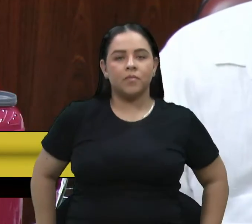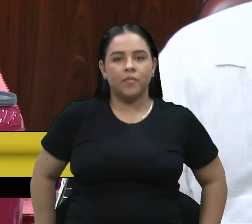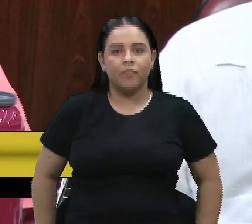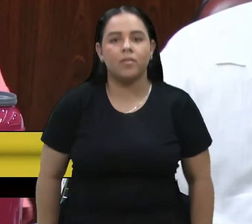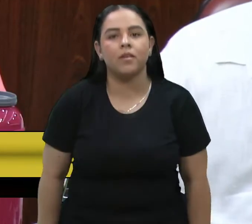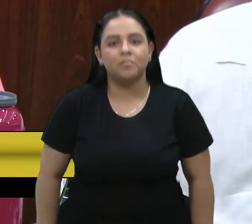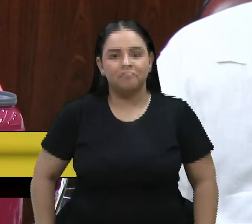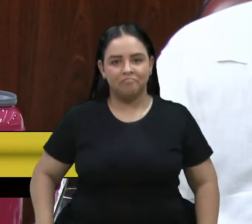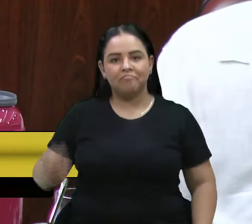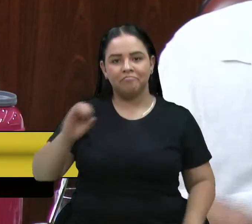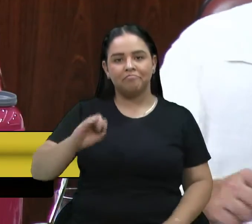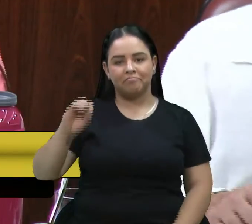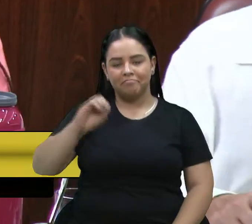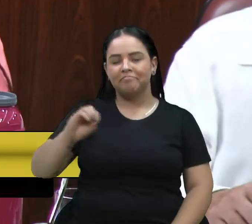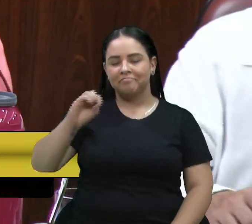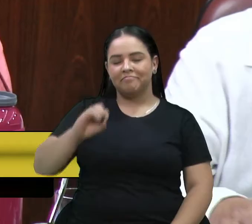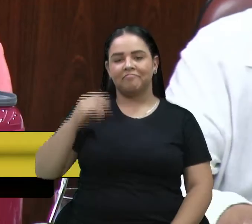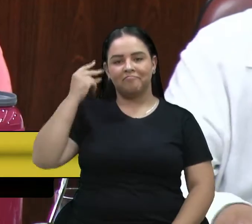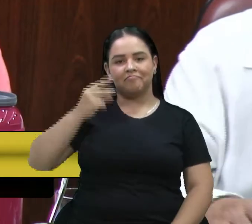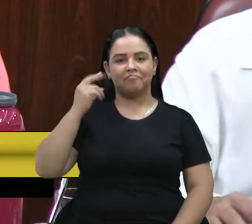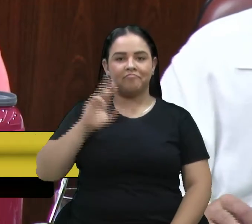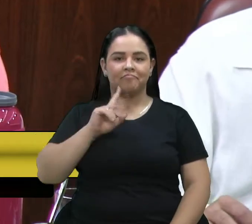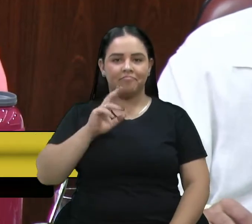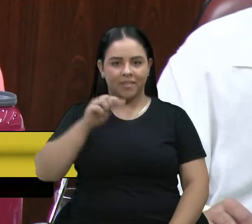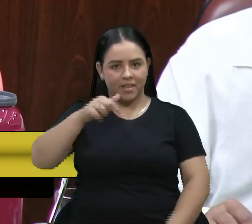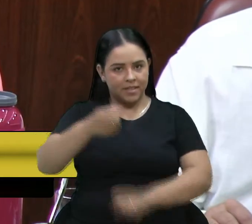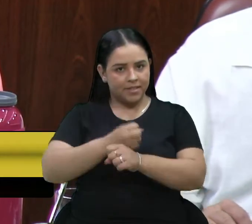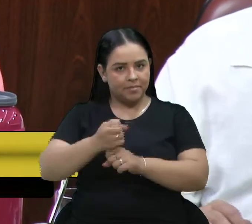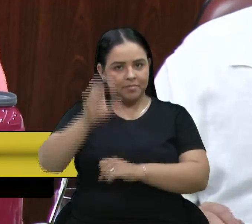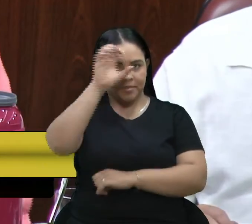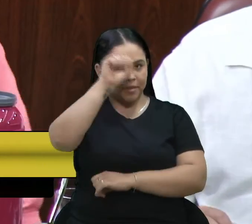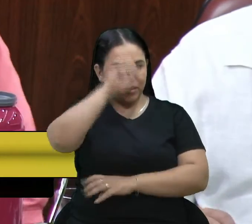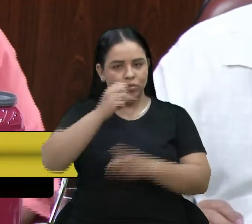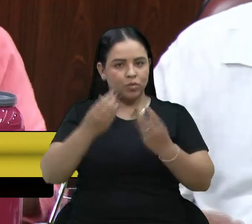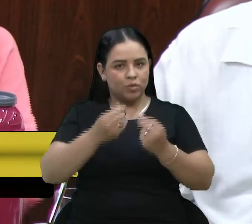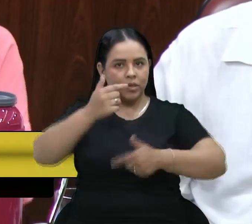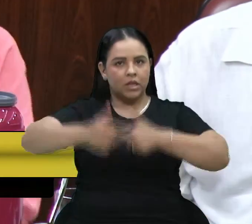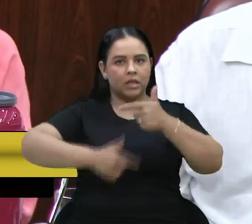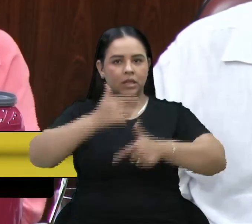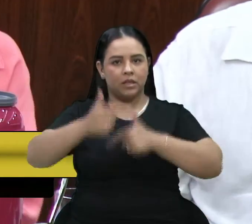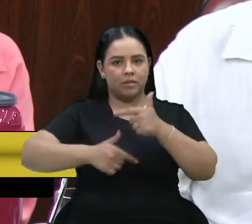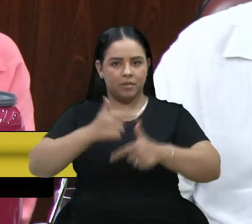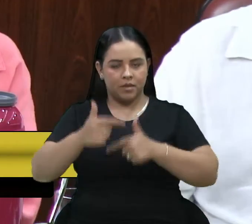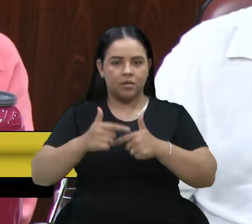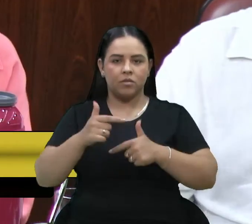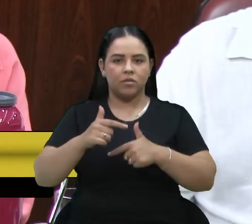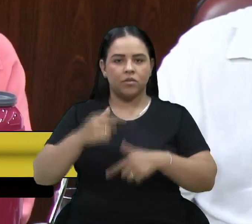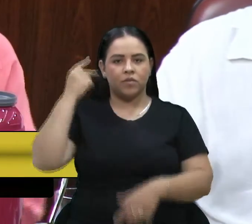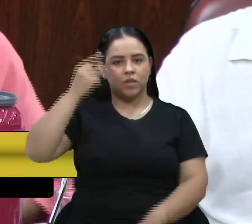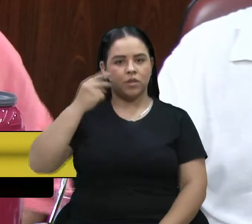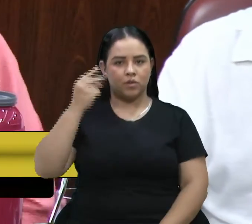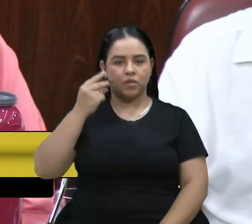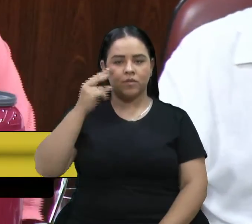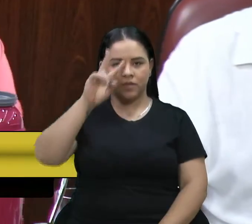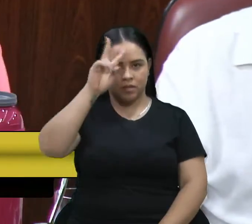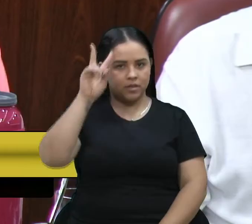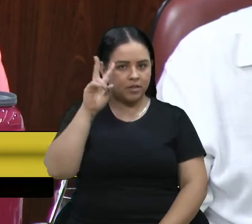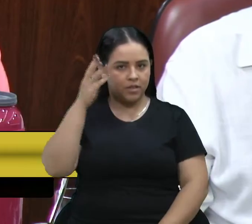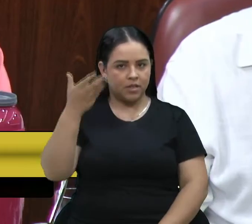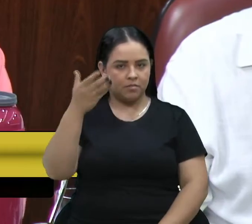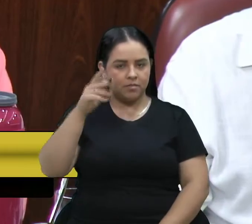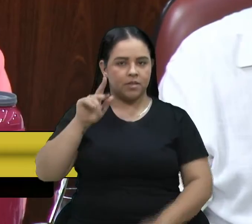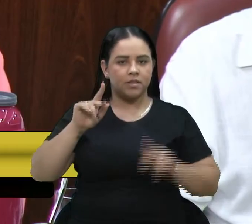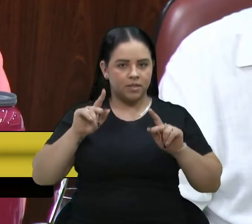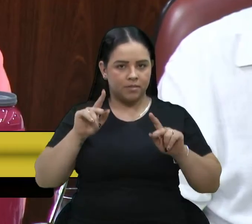ele foi de muito aprendizado. E eu quero dizer que o trabalho do vereador Ues, enquanto presidente,